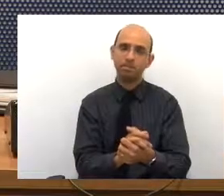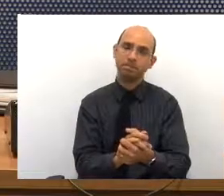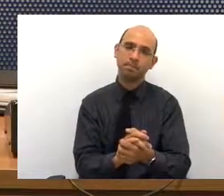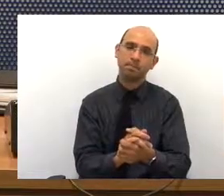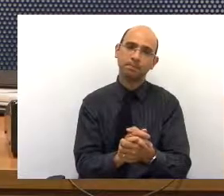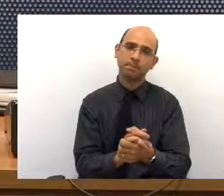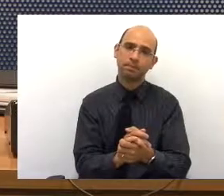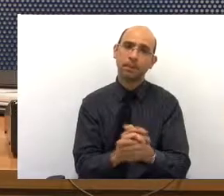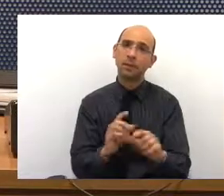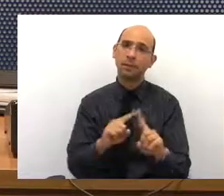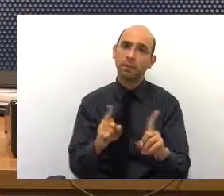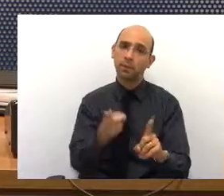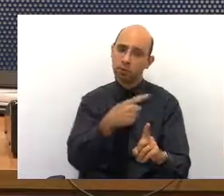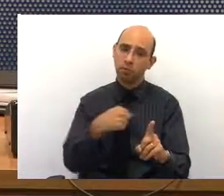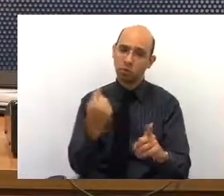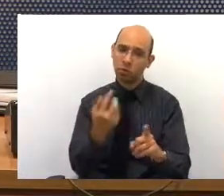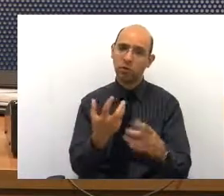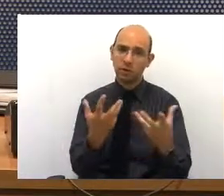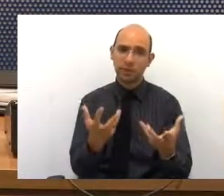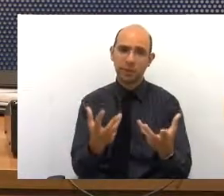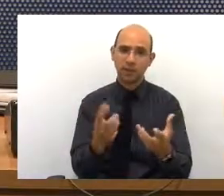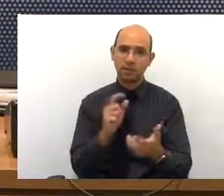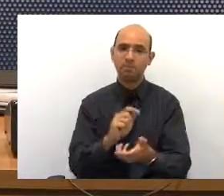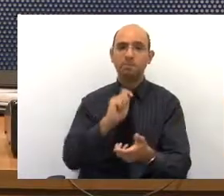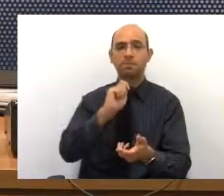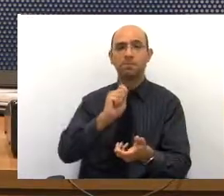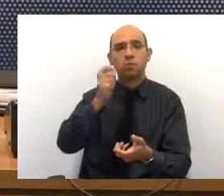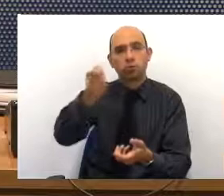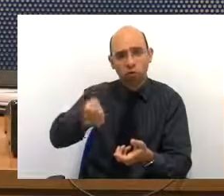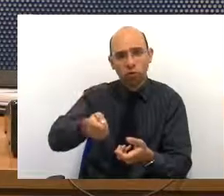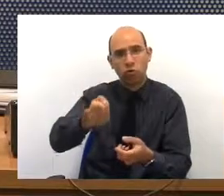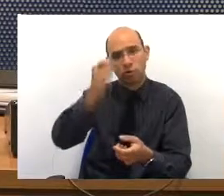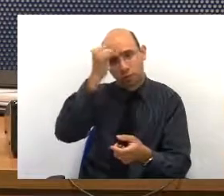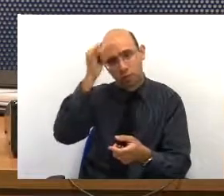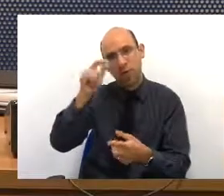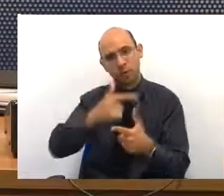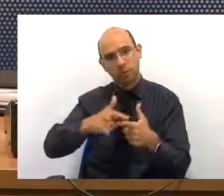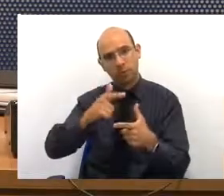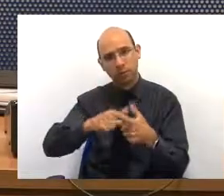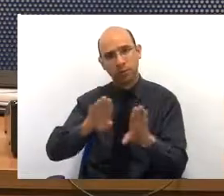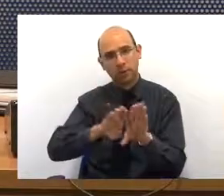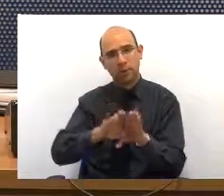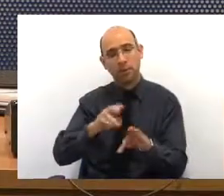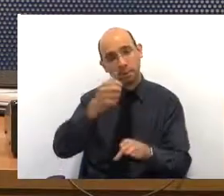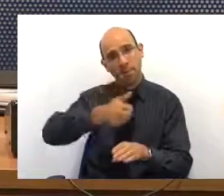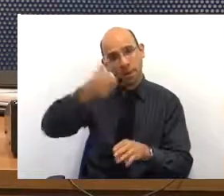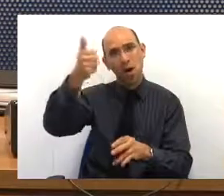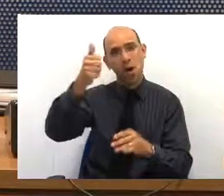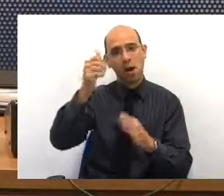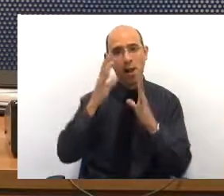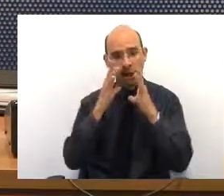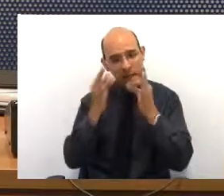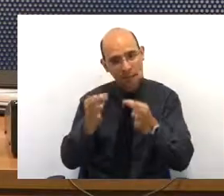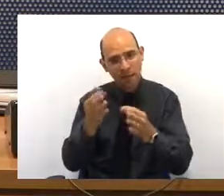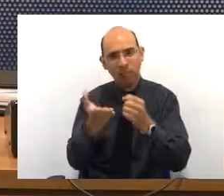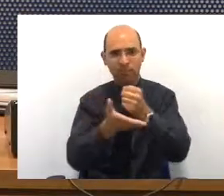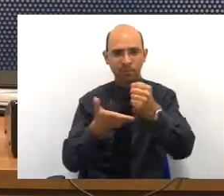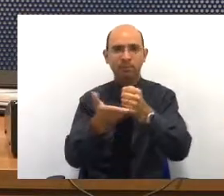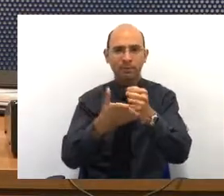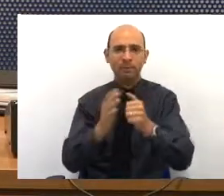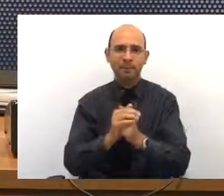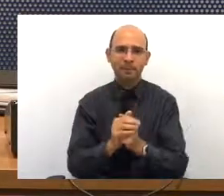queremos investir na prevenção e queremos melhorar a atenção básica, esse é o nosso programa,